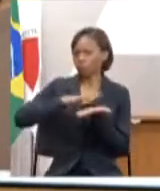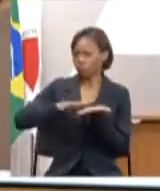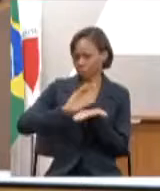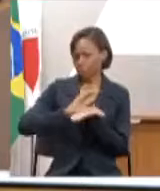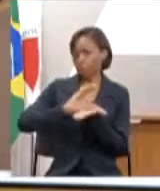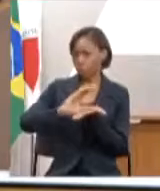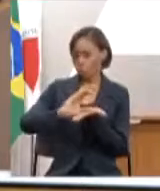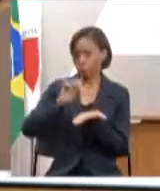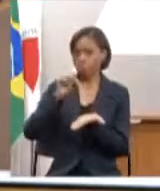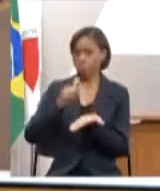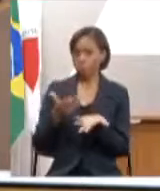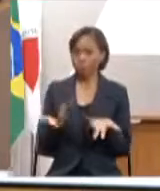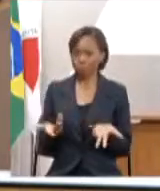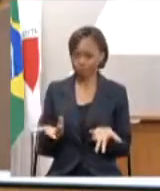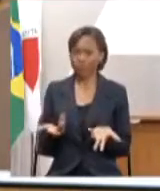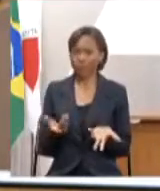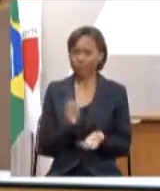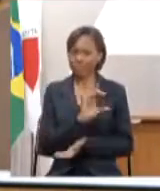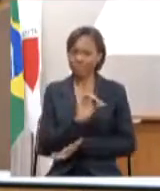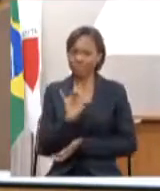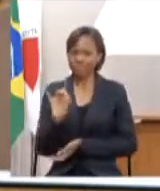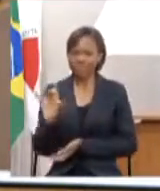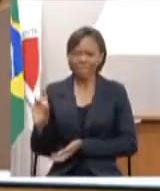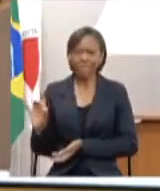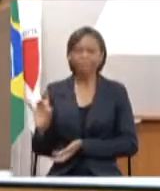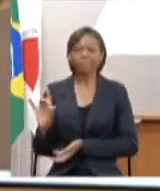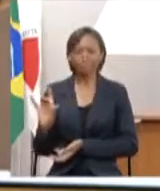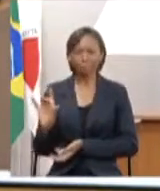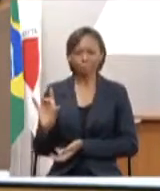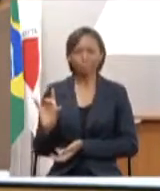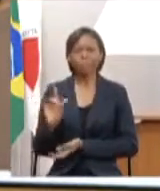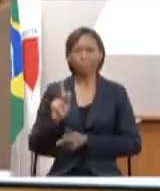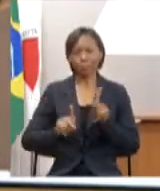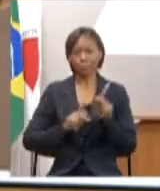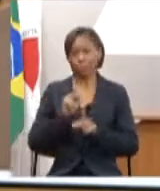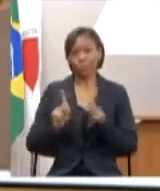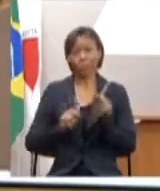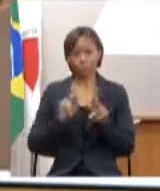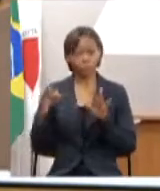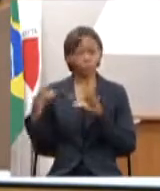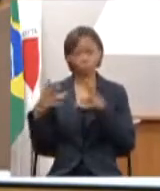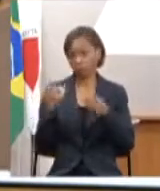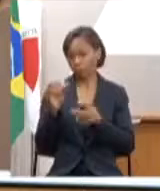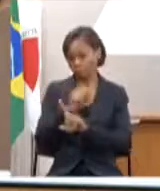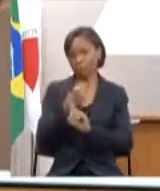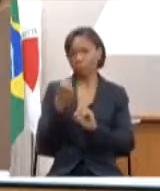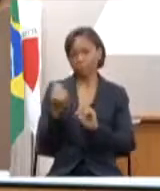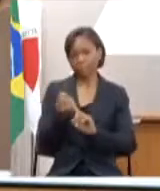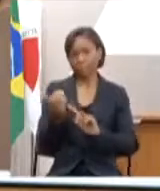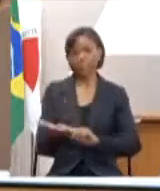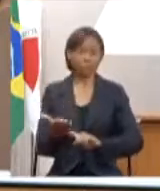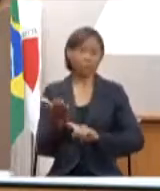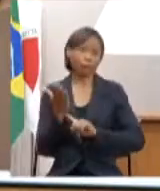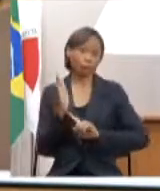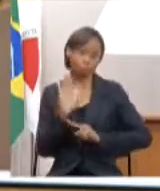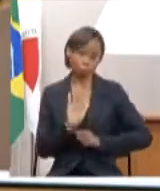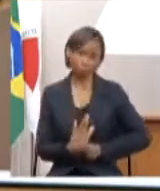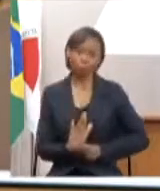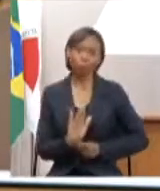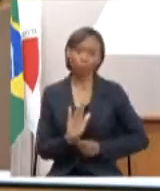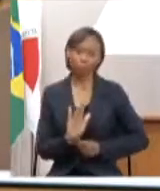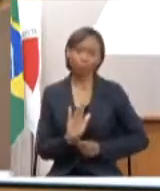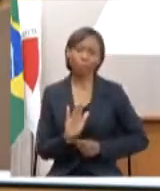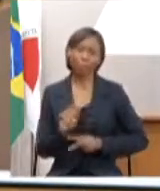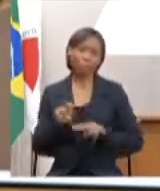recursos de cada um, de cada uma das pessoas, de toda a sociedade que contribui através